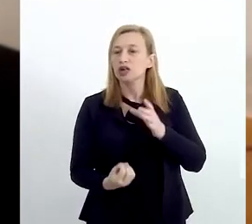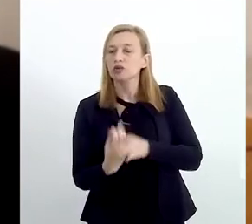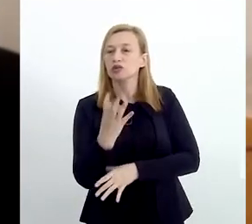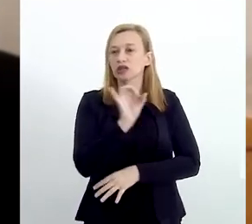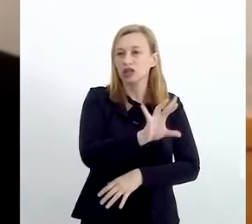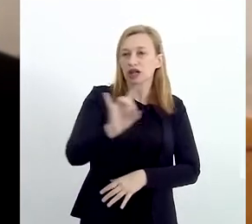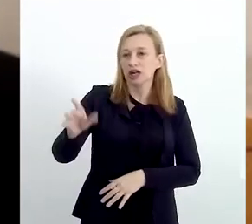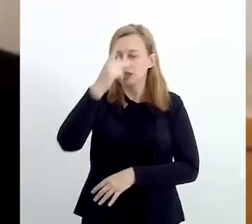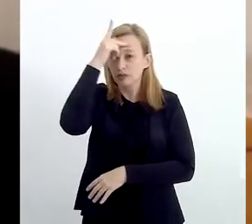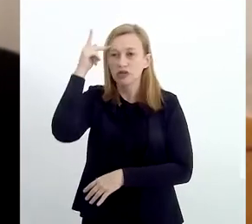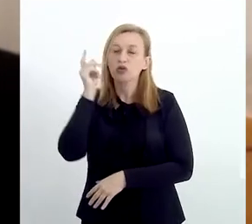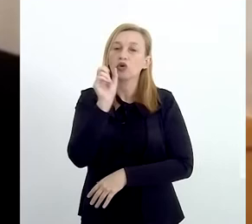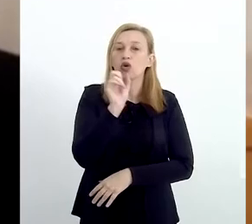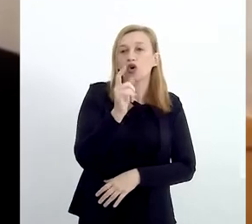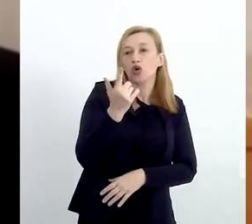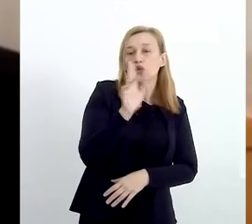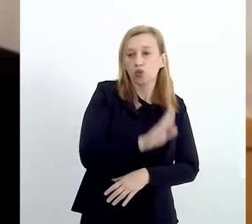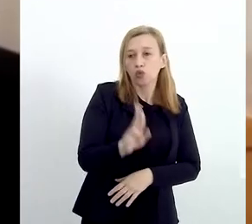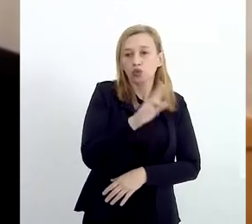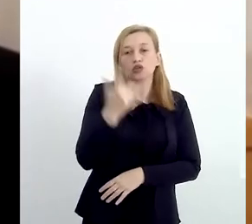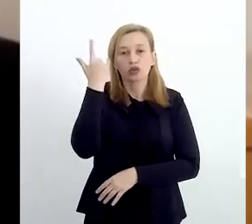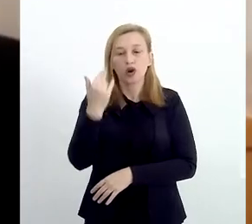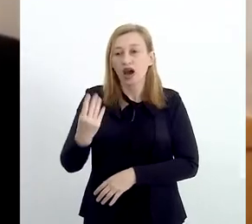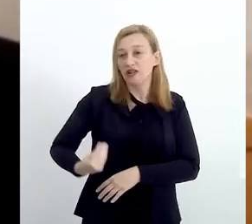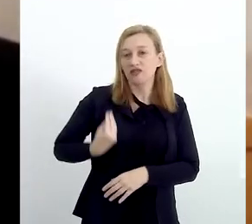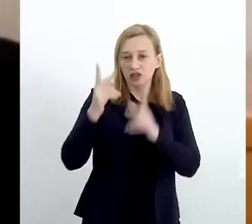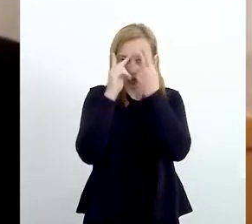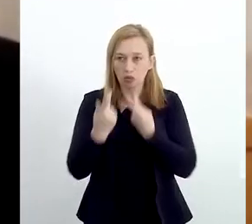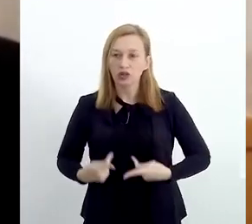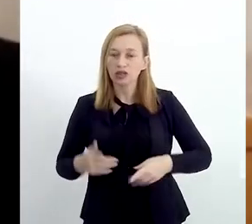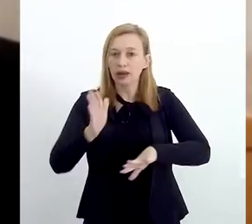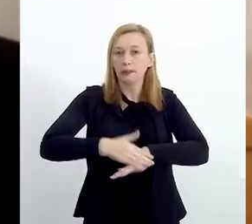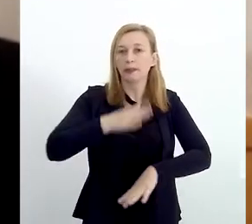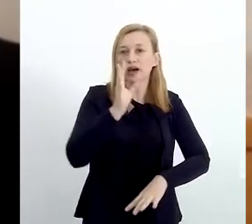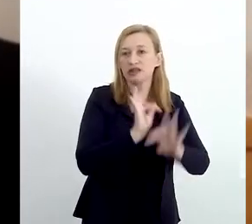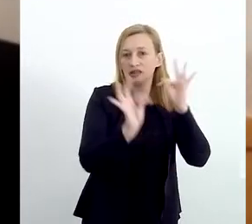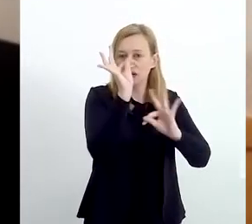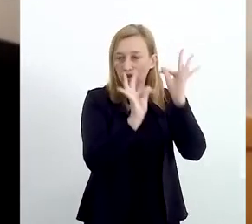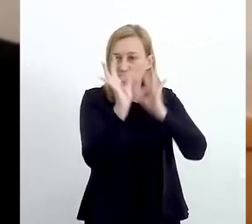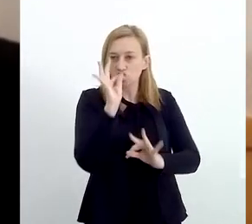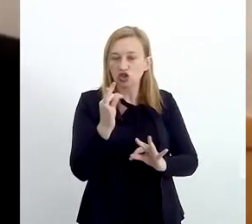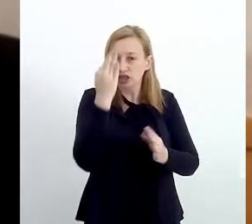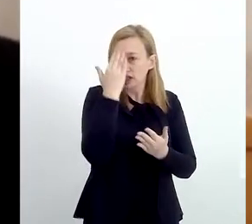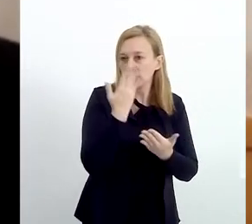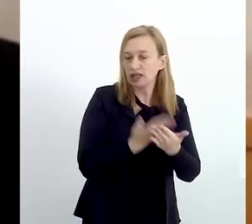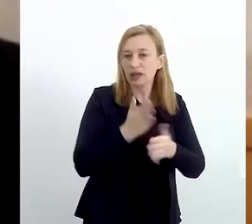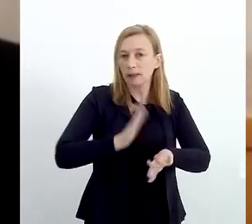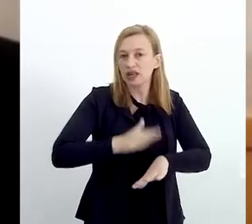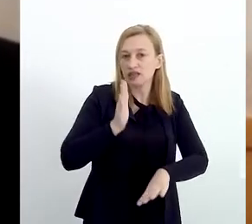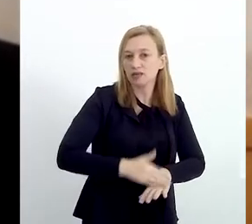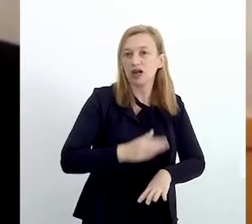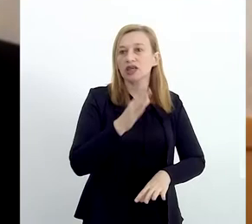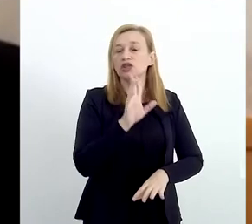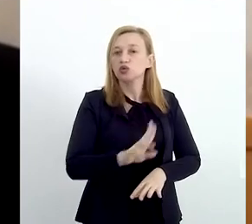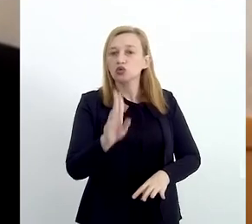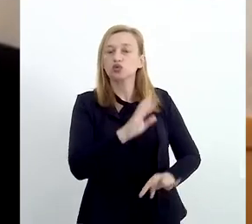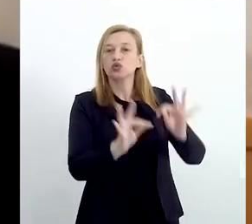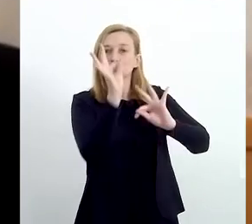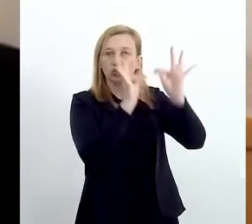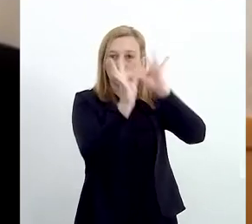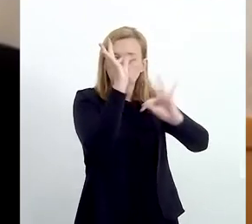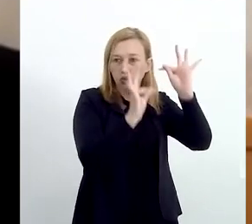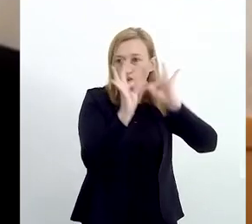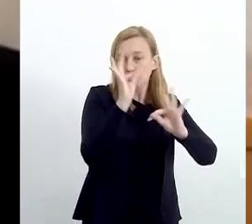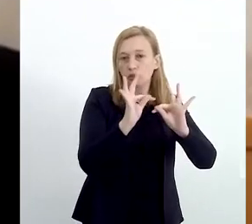o que é perfeitamente natural, visto que a vida humana é cada vez mais eletrônica, a gente confia cada vez mais nesses